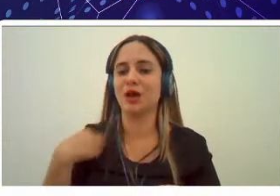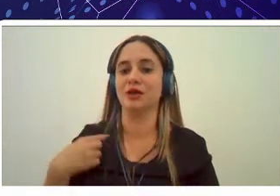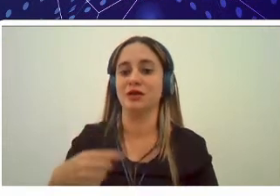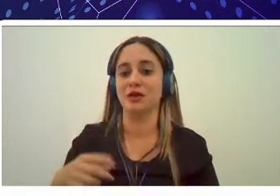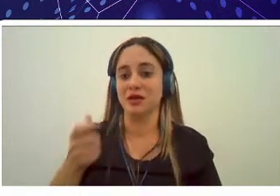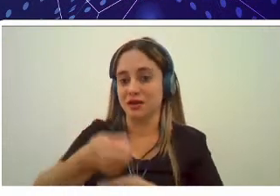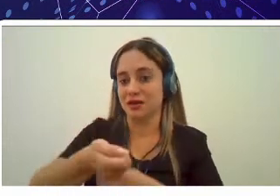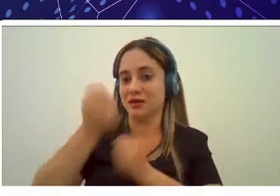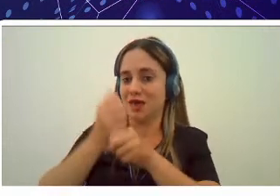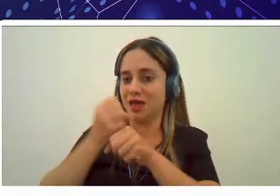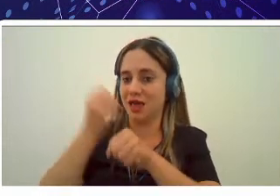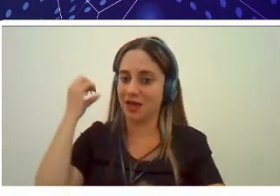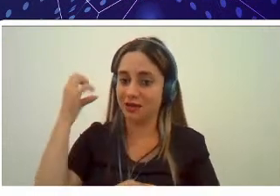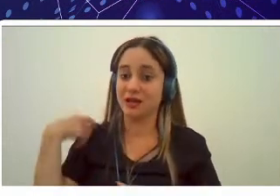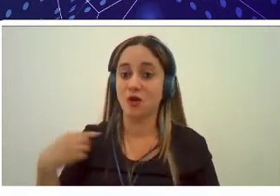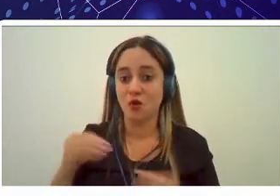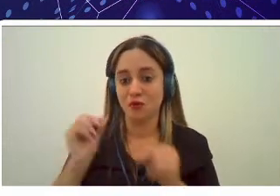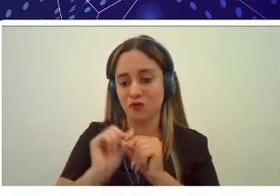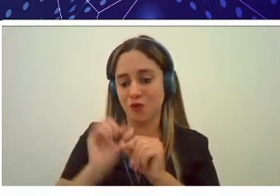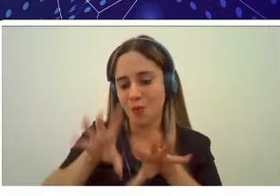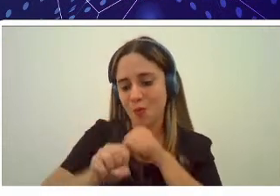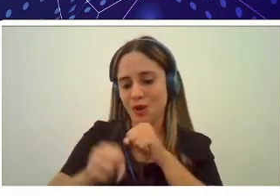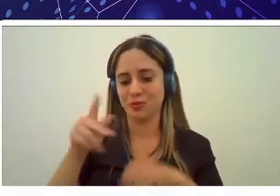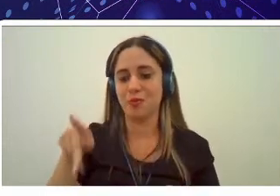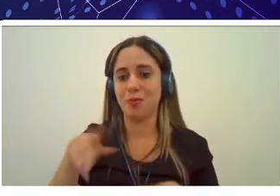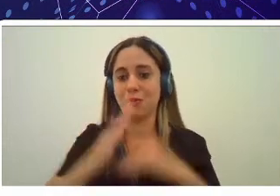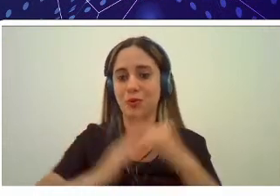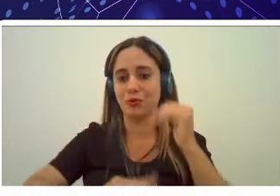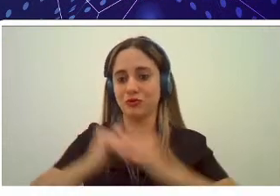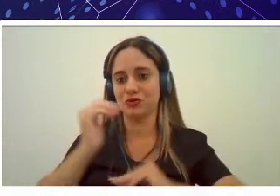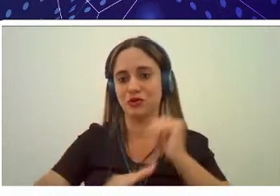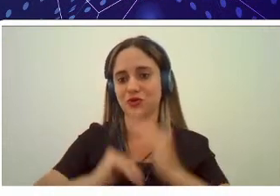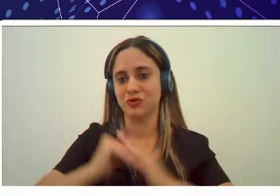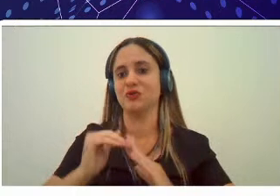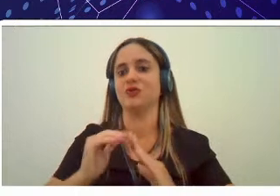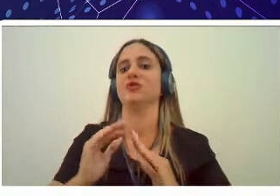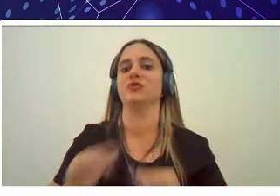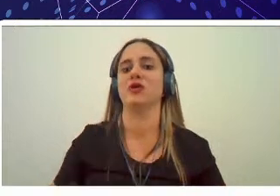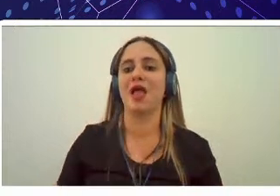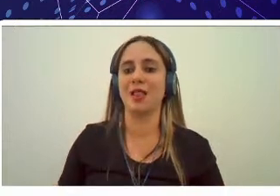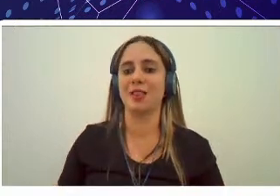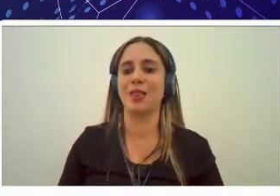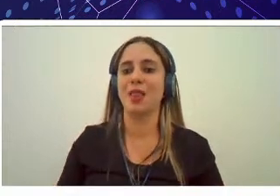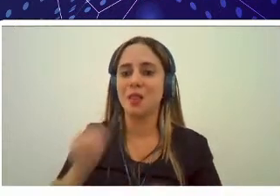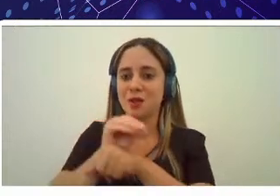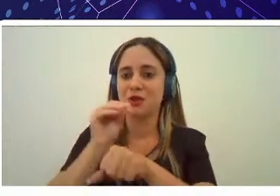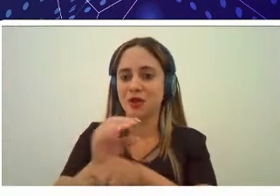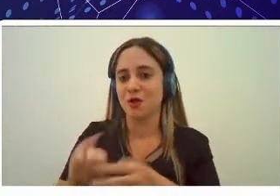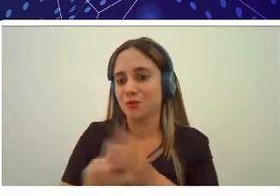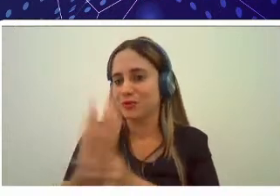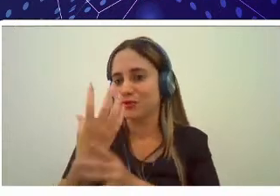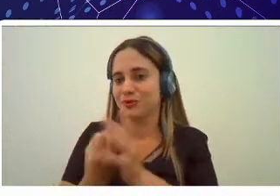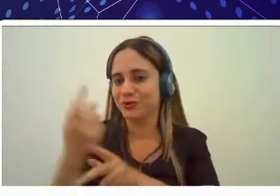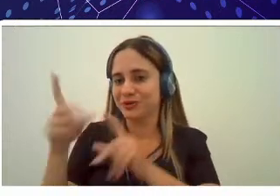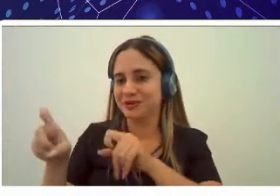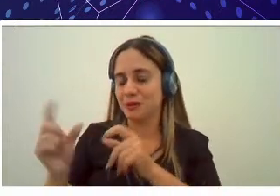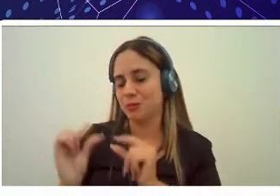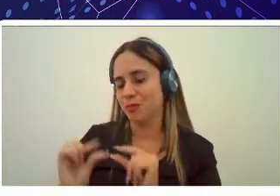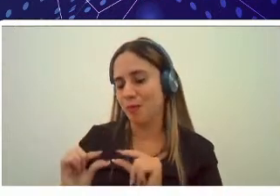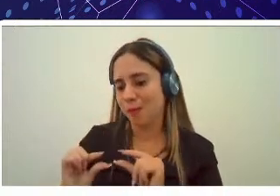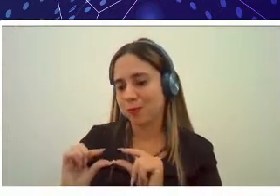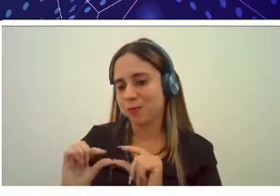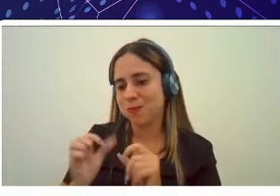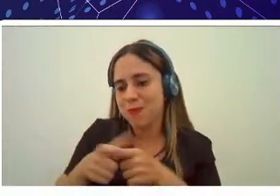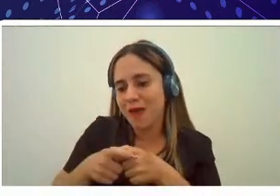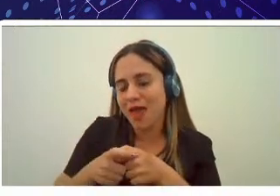formando profissionais para atuarem junto a pequenos médios e grandes produtores da região Bom que